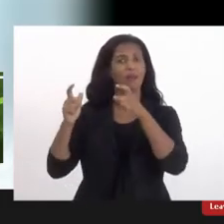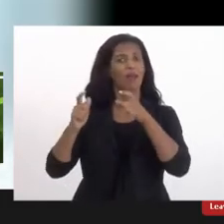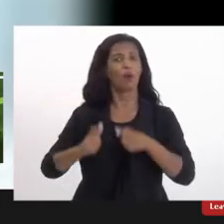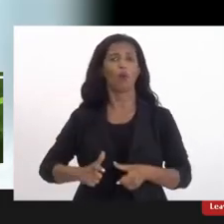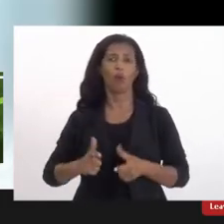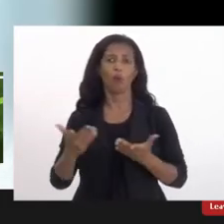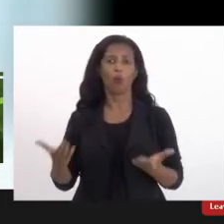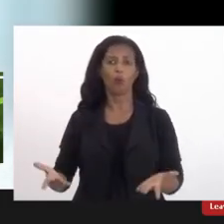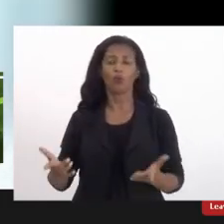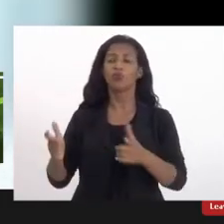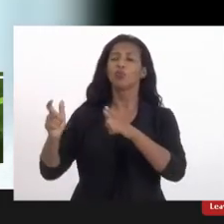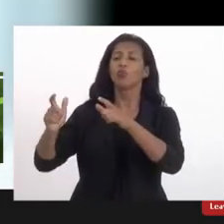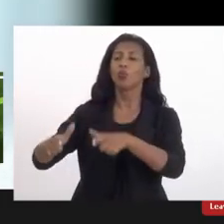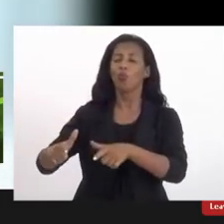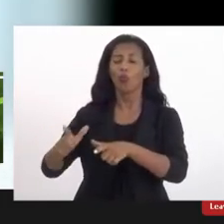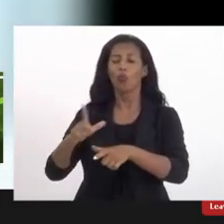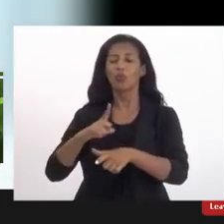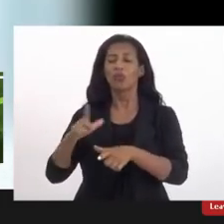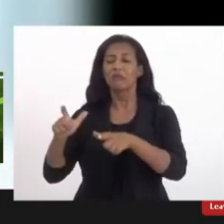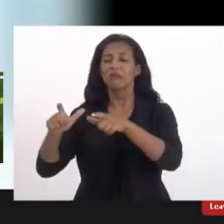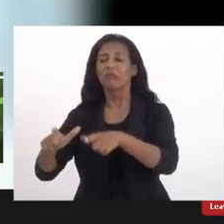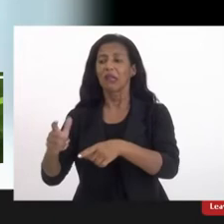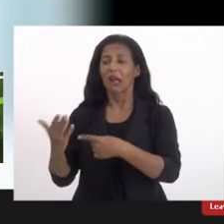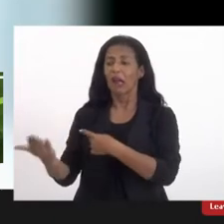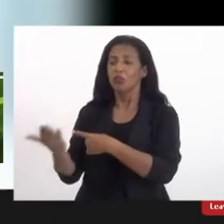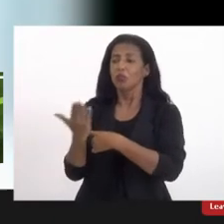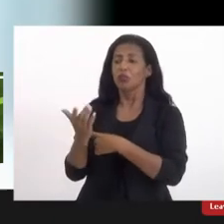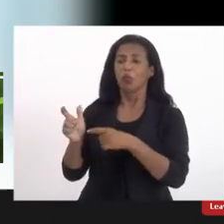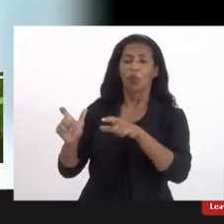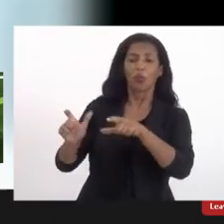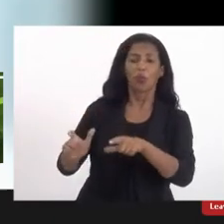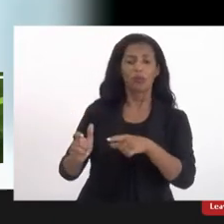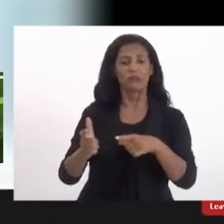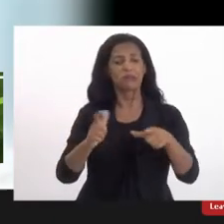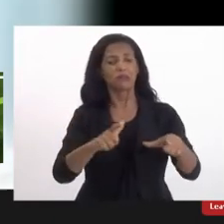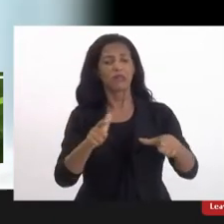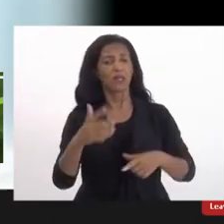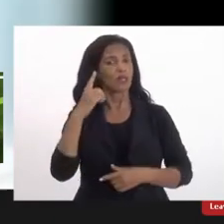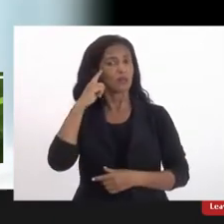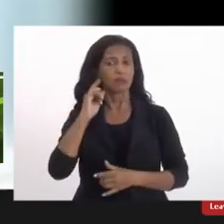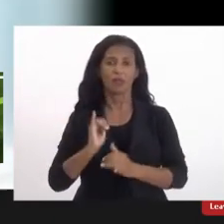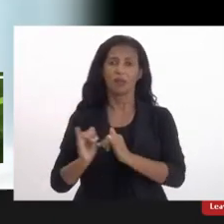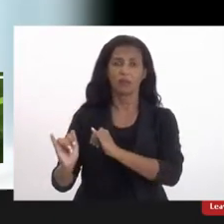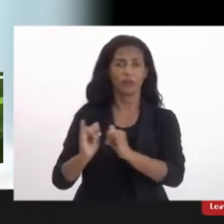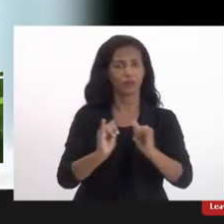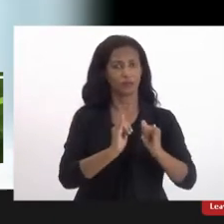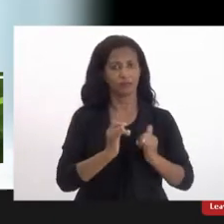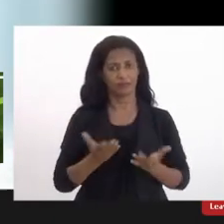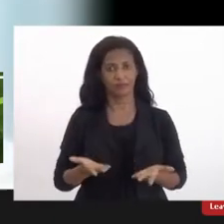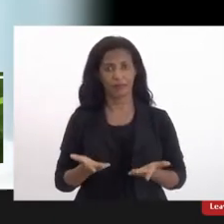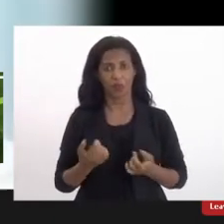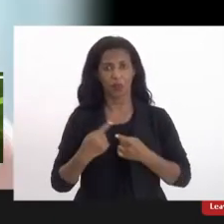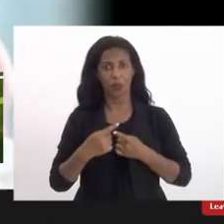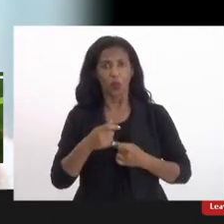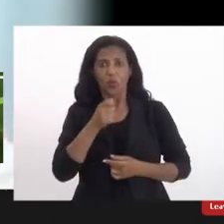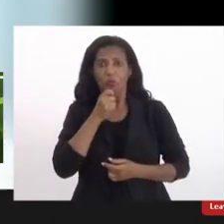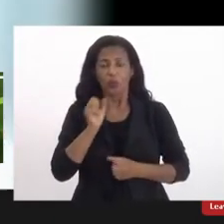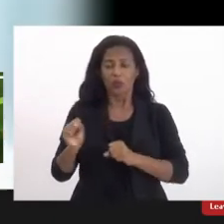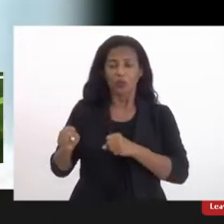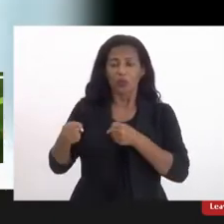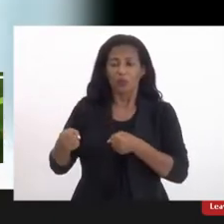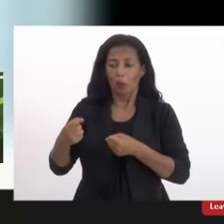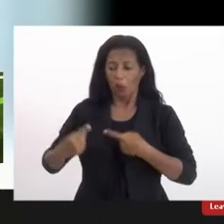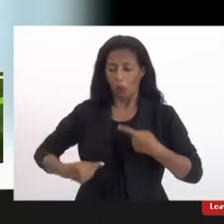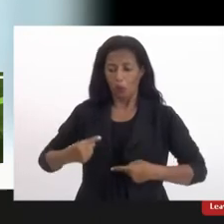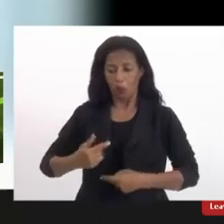estão elas não sabem que tem uma rede de atendimento elas não sabem dessas informações né porque não tem como você fortalecer uma